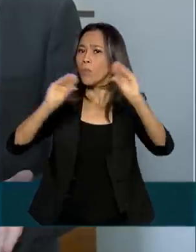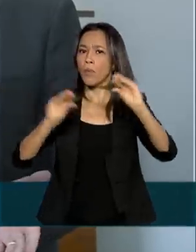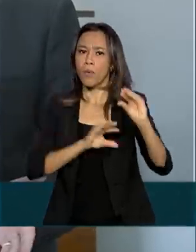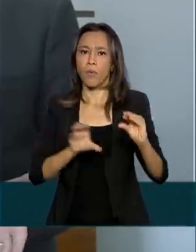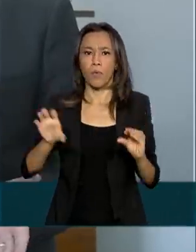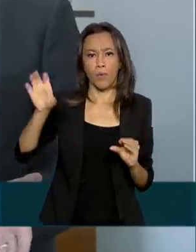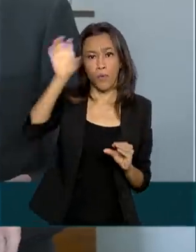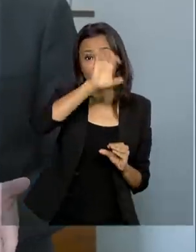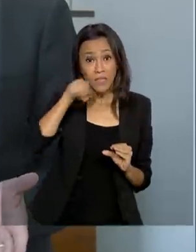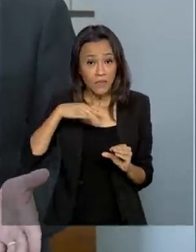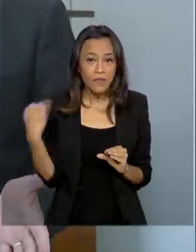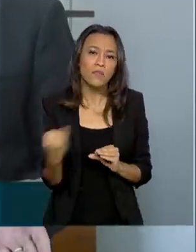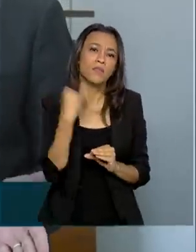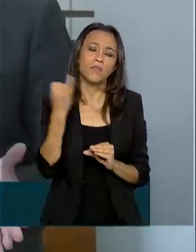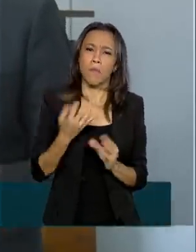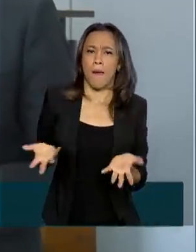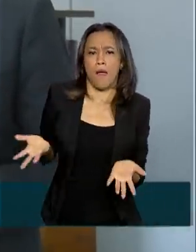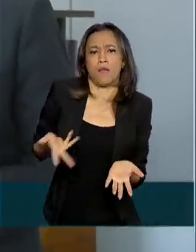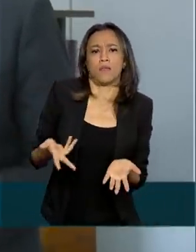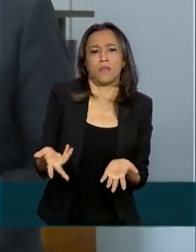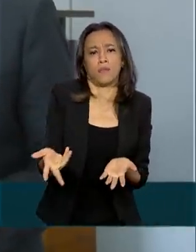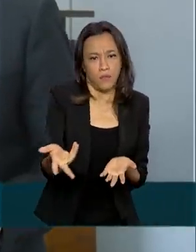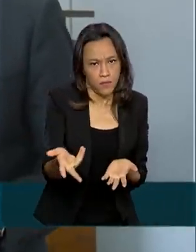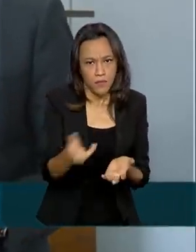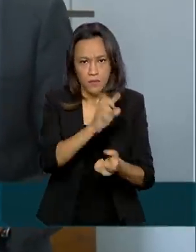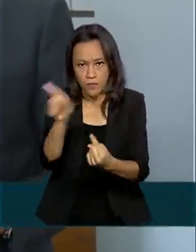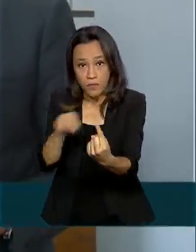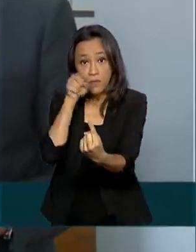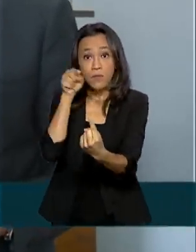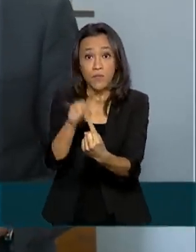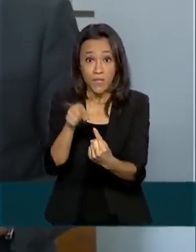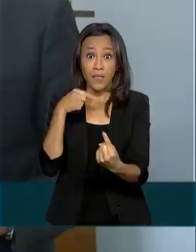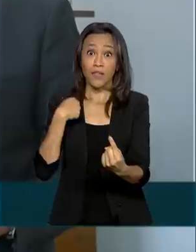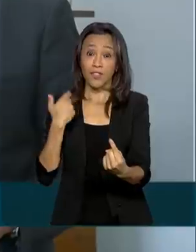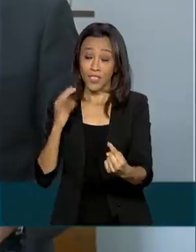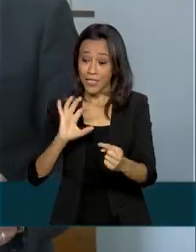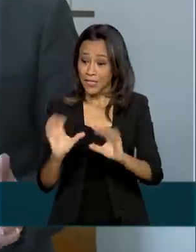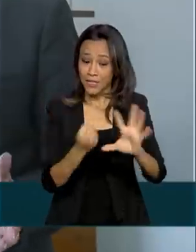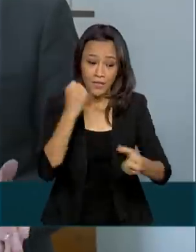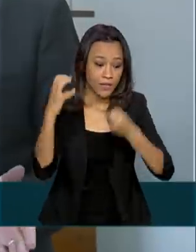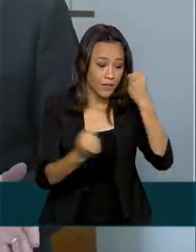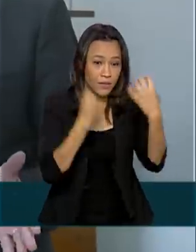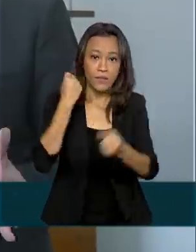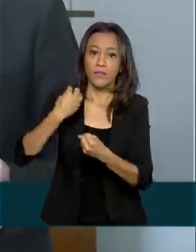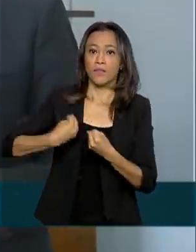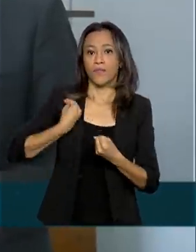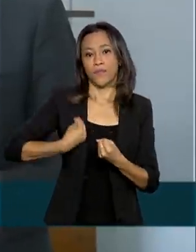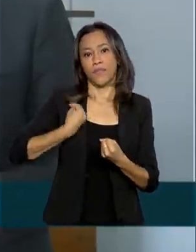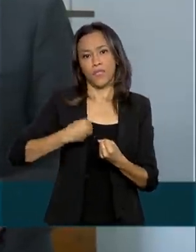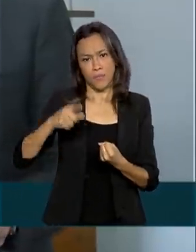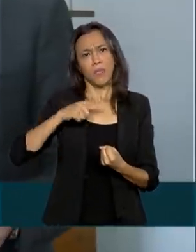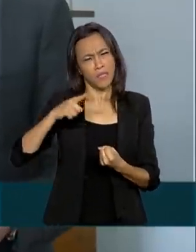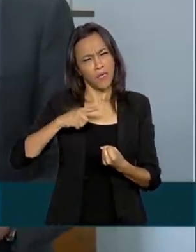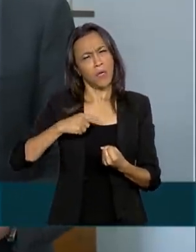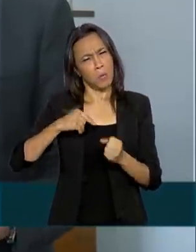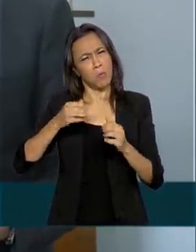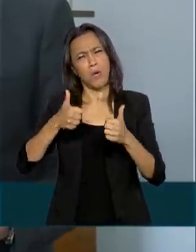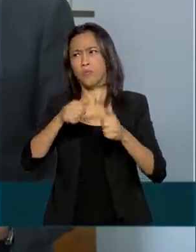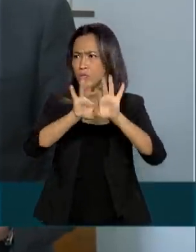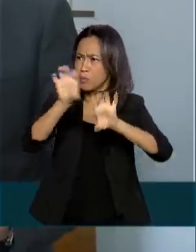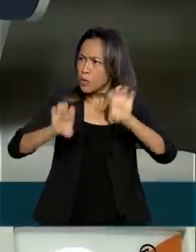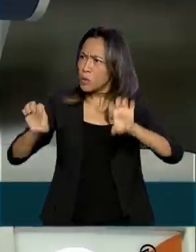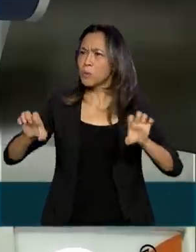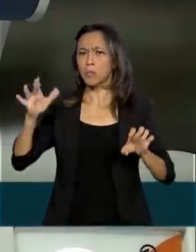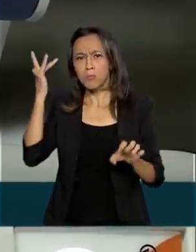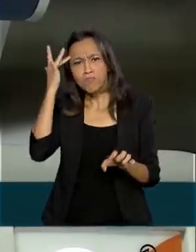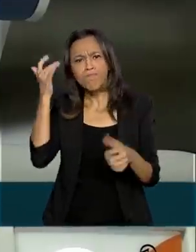celeridade com o objetivo maior de salvar vidas, de ter um mínimo de infraestrutura no leito de